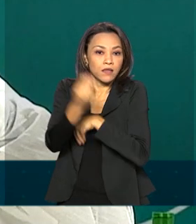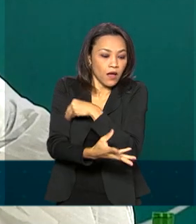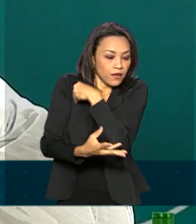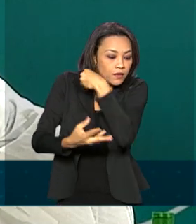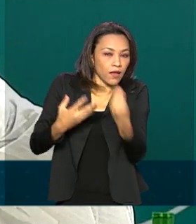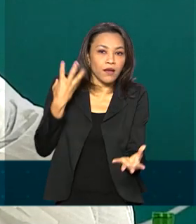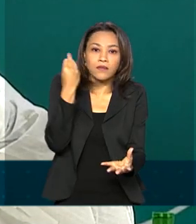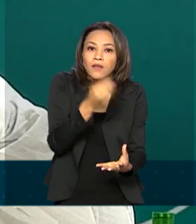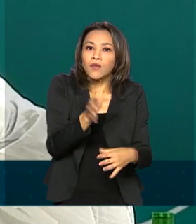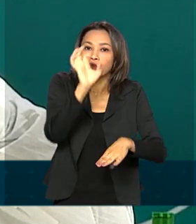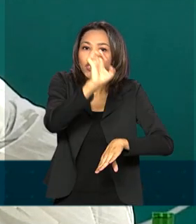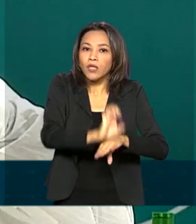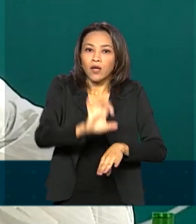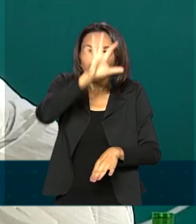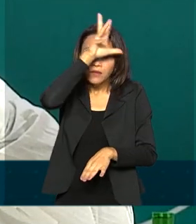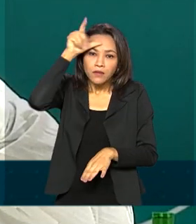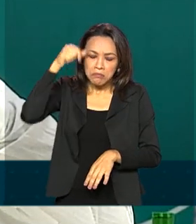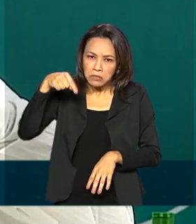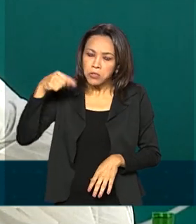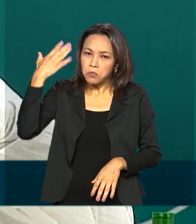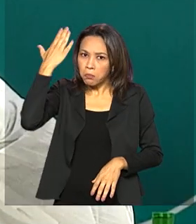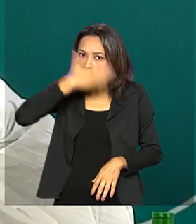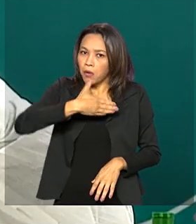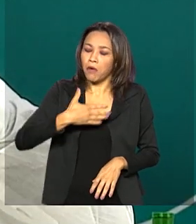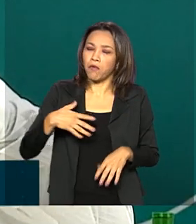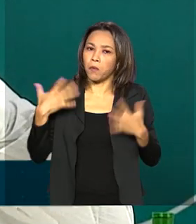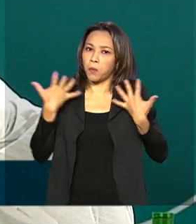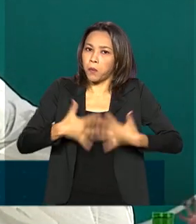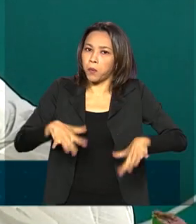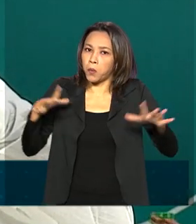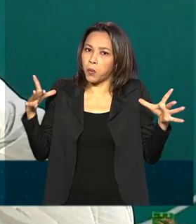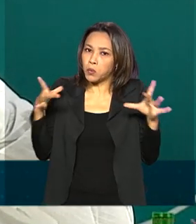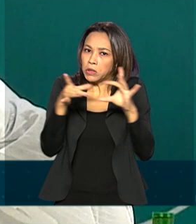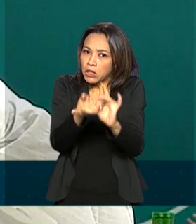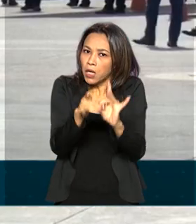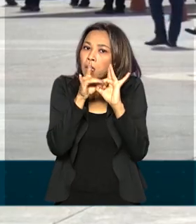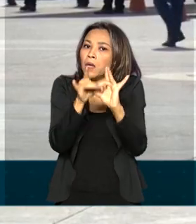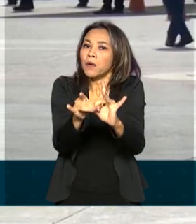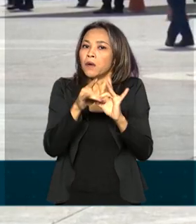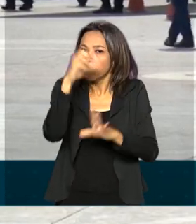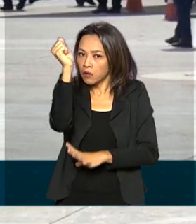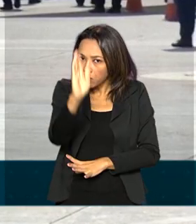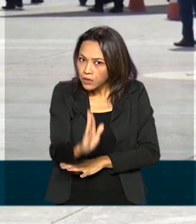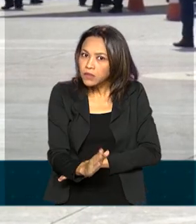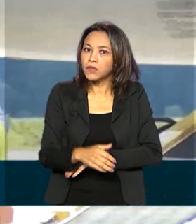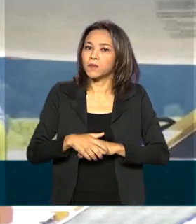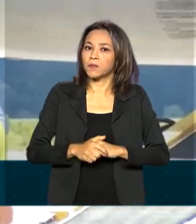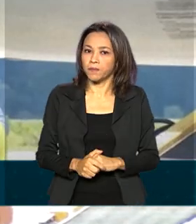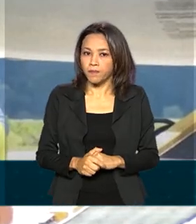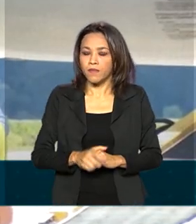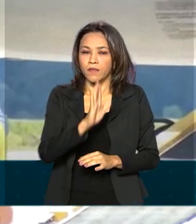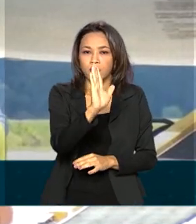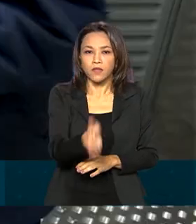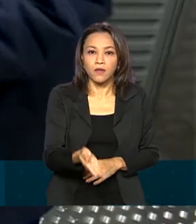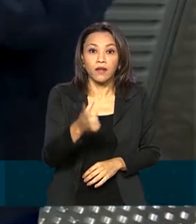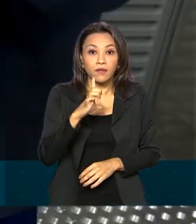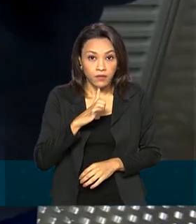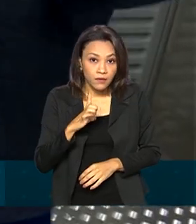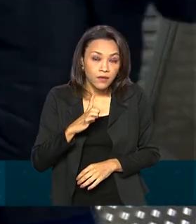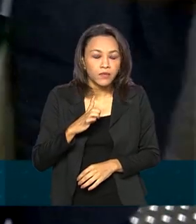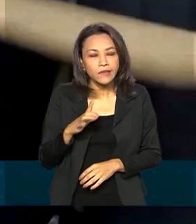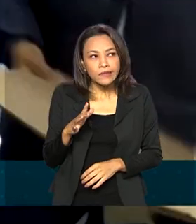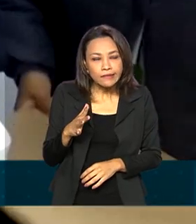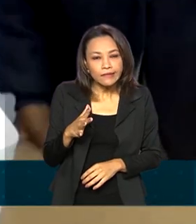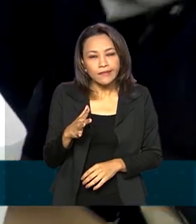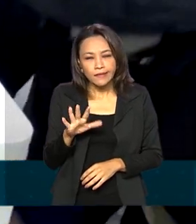Isso é uma grande demonstração de união do nosso país. Então nós já temos algo em